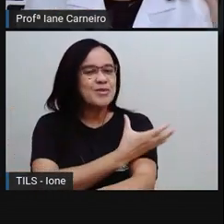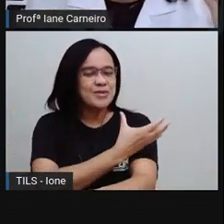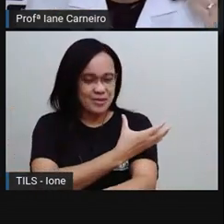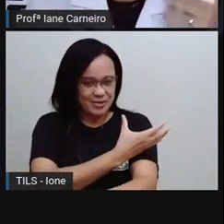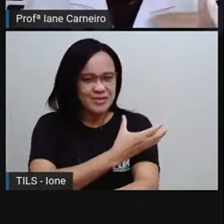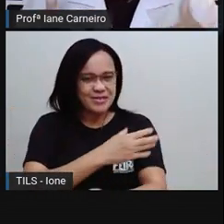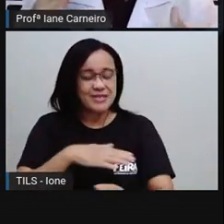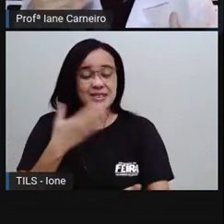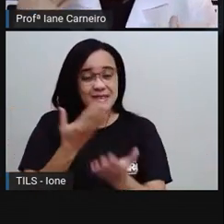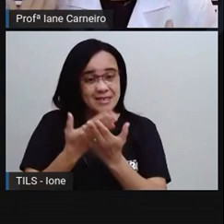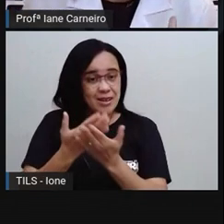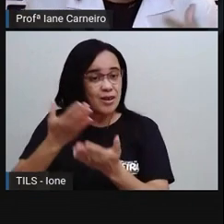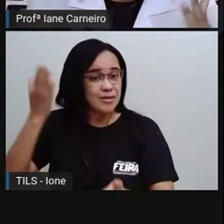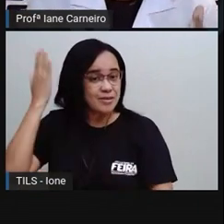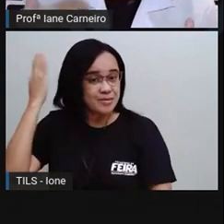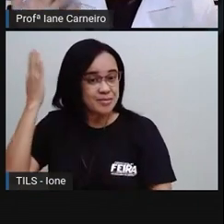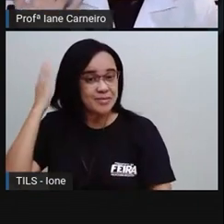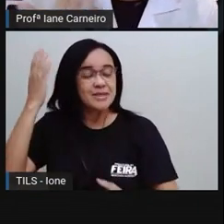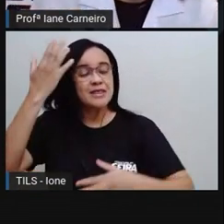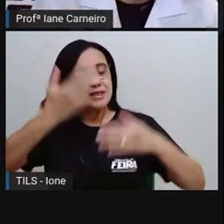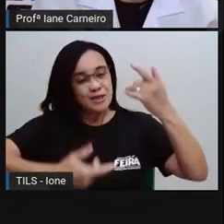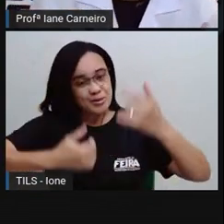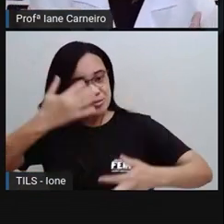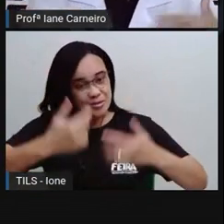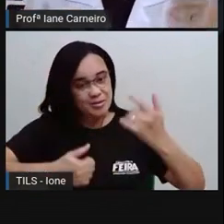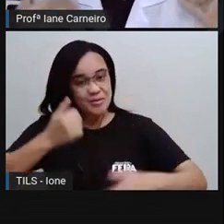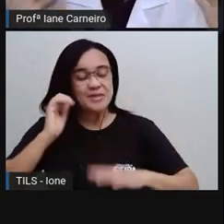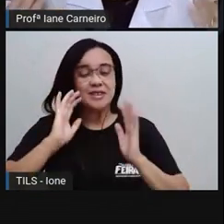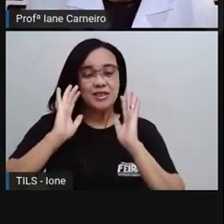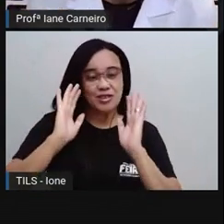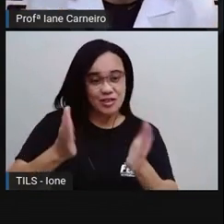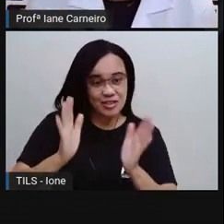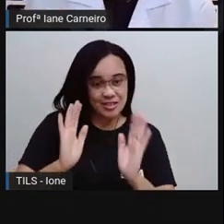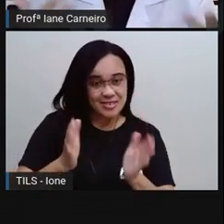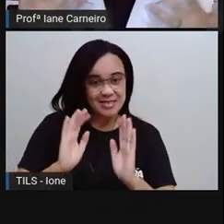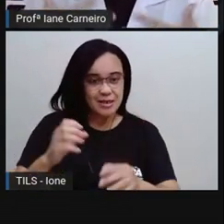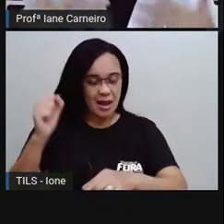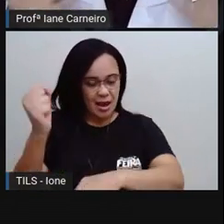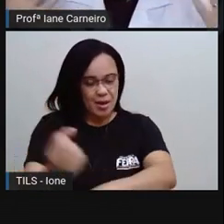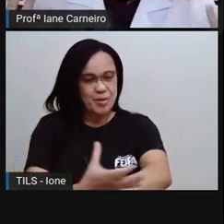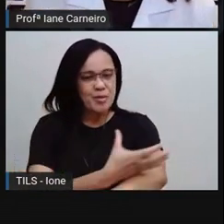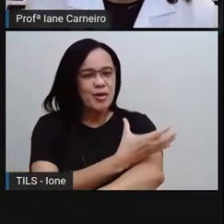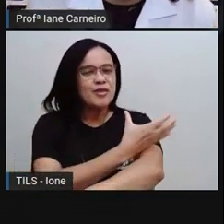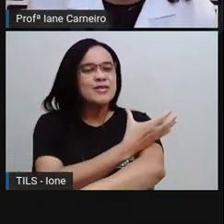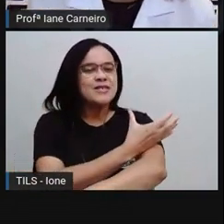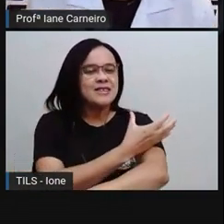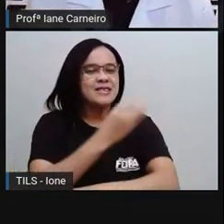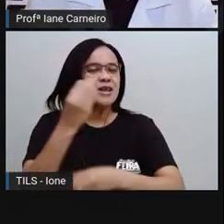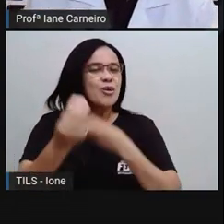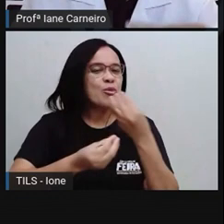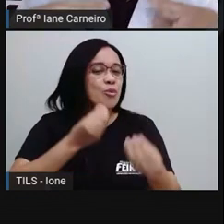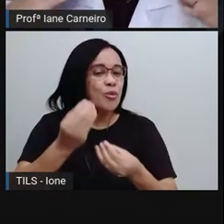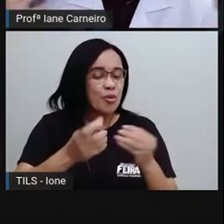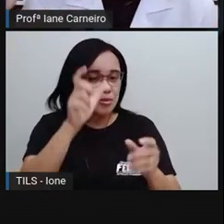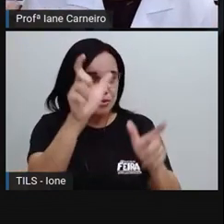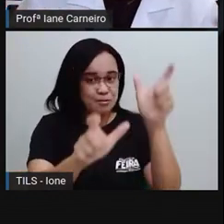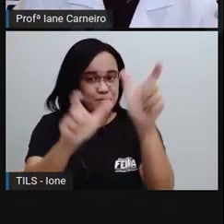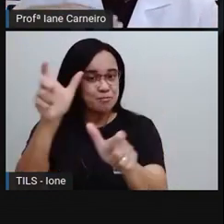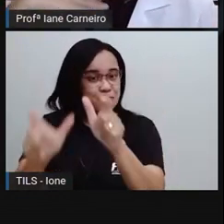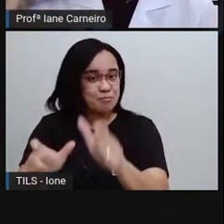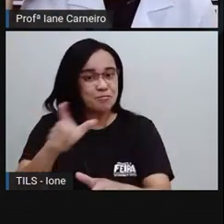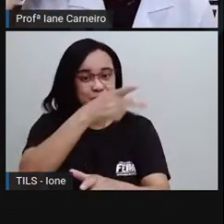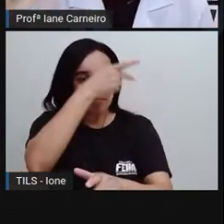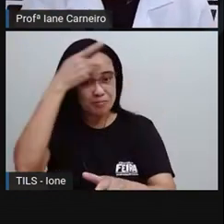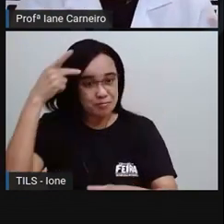anteriores nós falamos um pouco das emoções, né? Que elas fazem parte de nós seres humanos, né? Que a gente não consegue